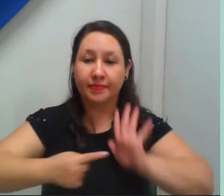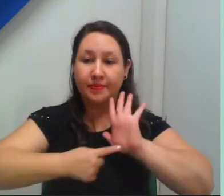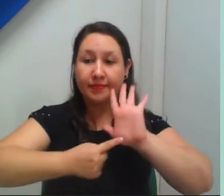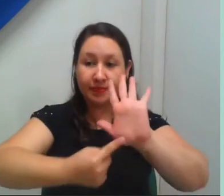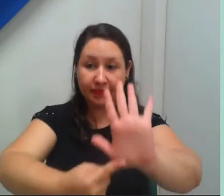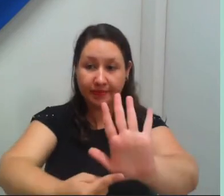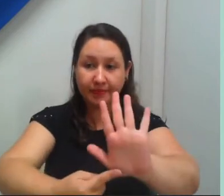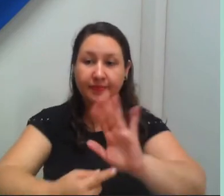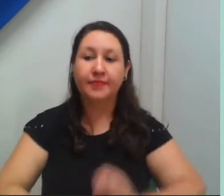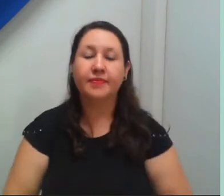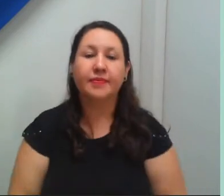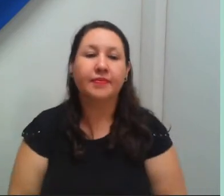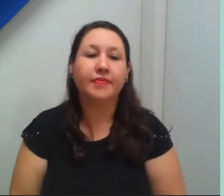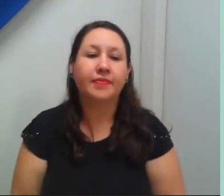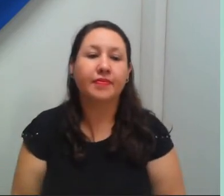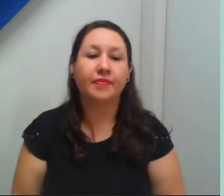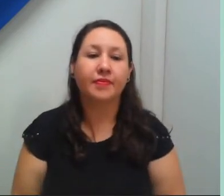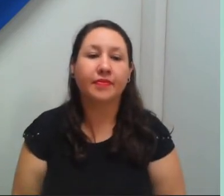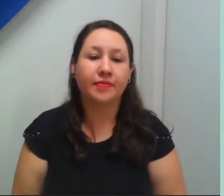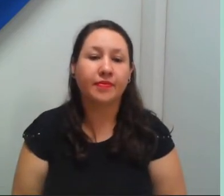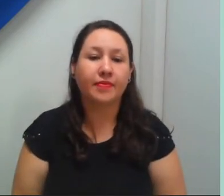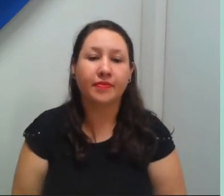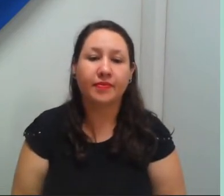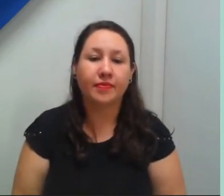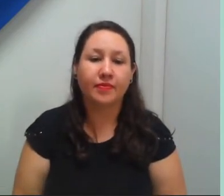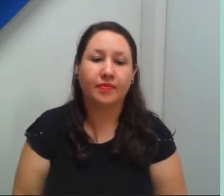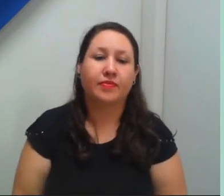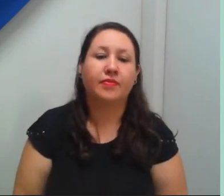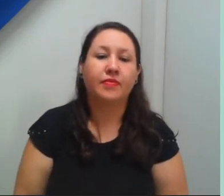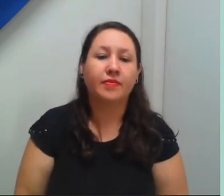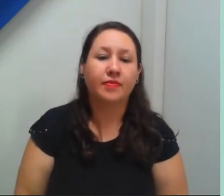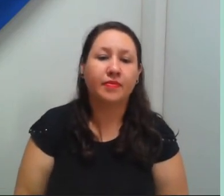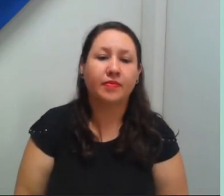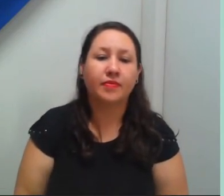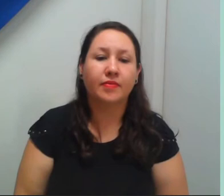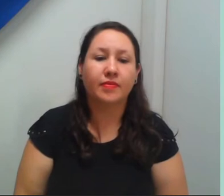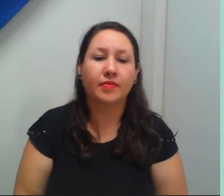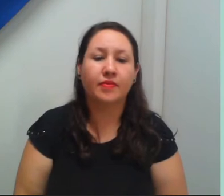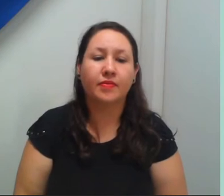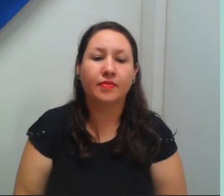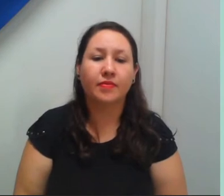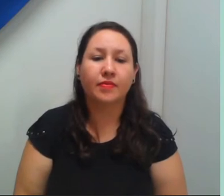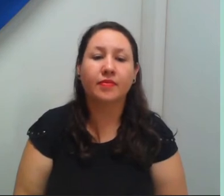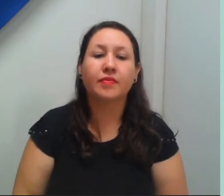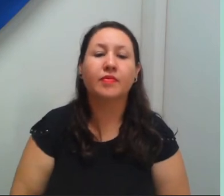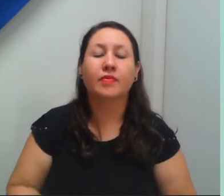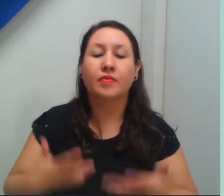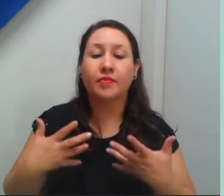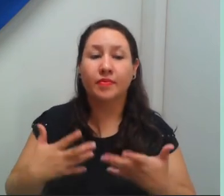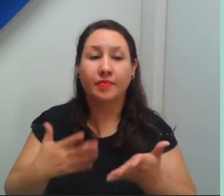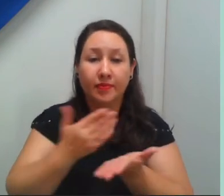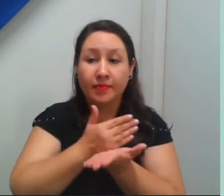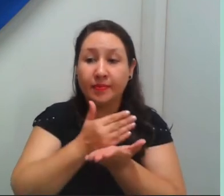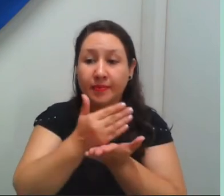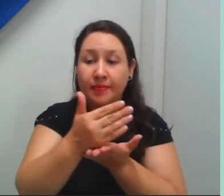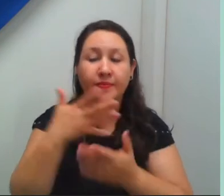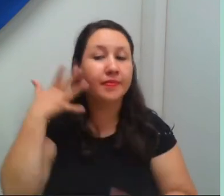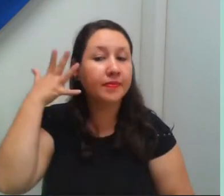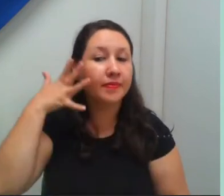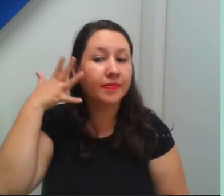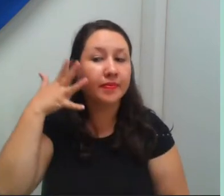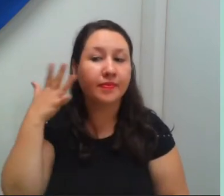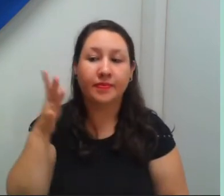a ser seguida, que é a nossa palestra, então, de abertura. Repetindo, a nossa palestra de abertura será proferida pela professora